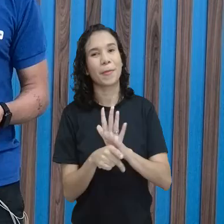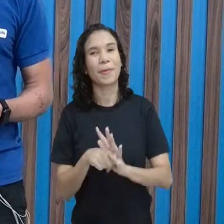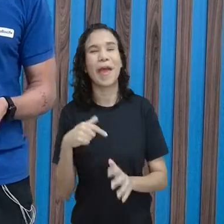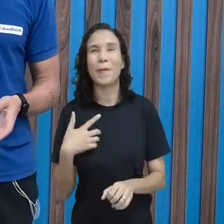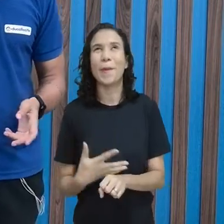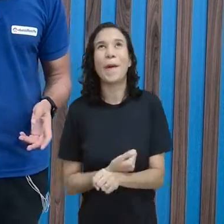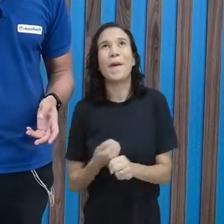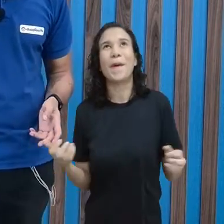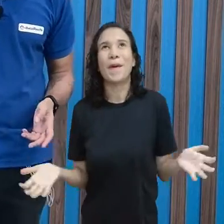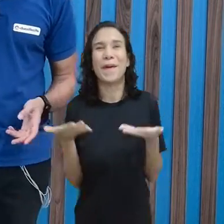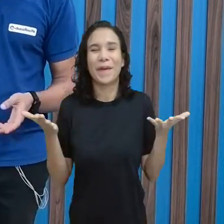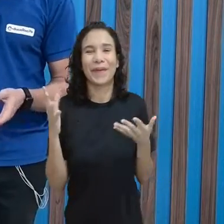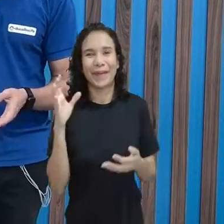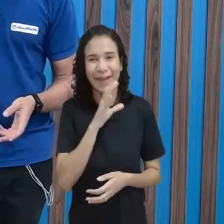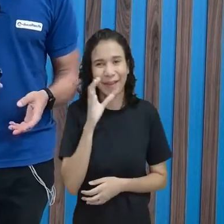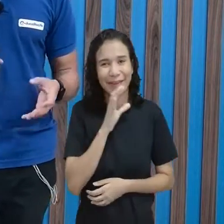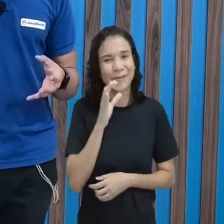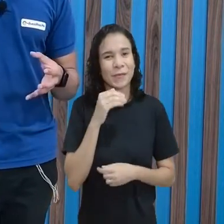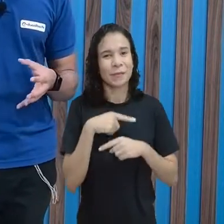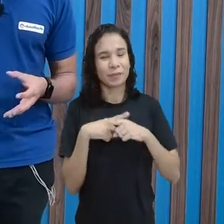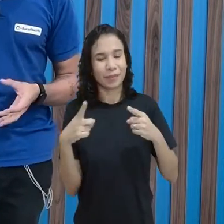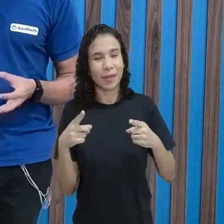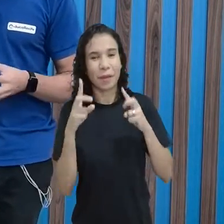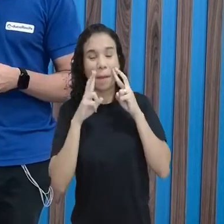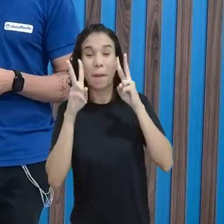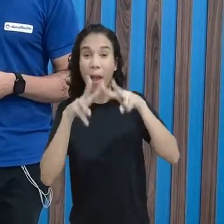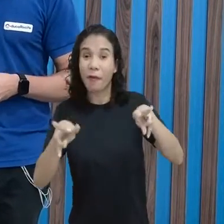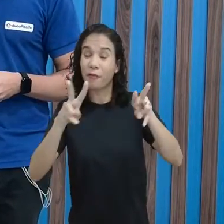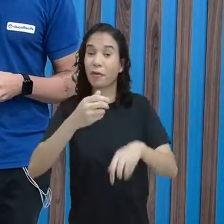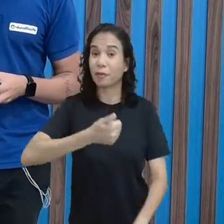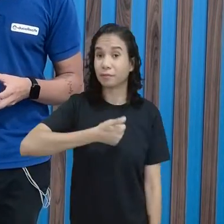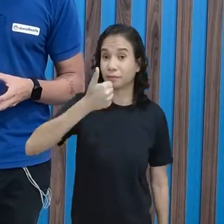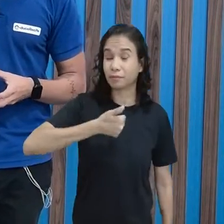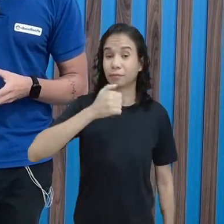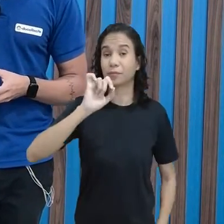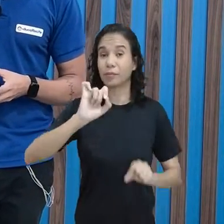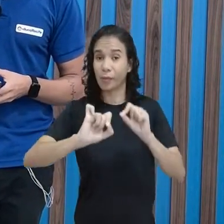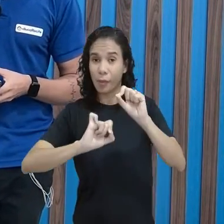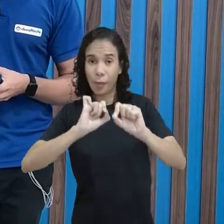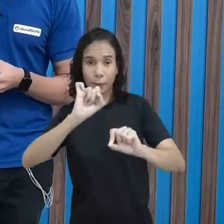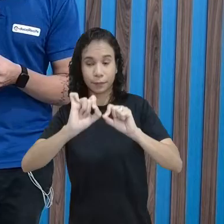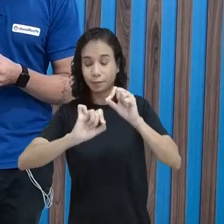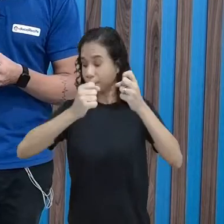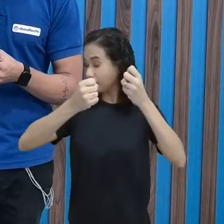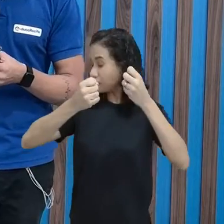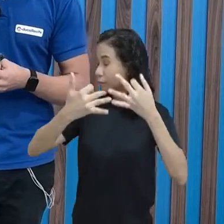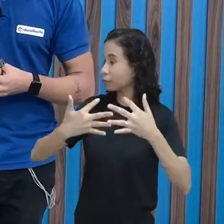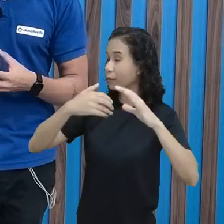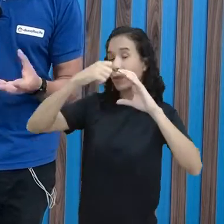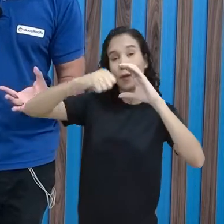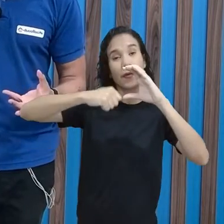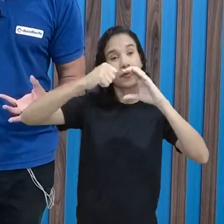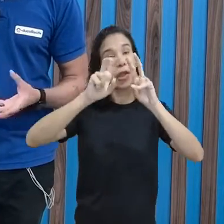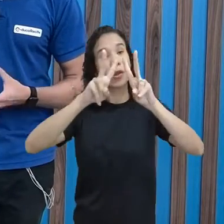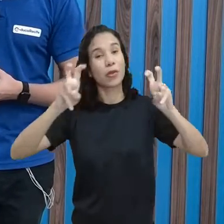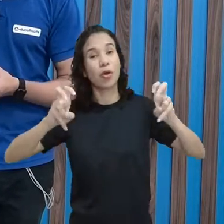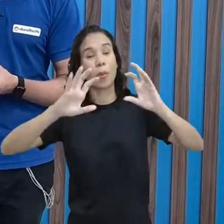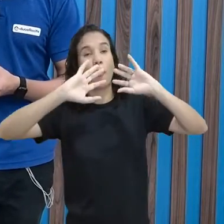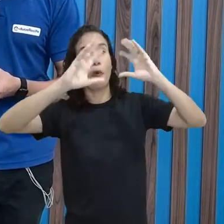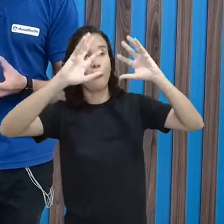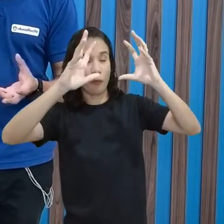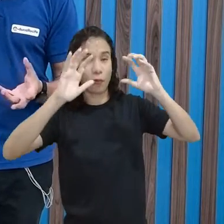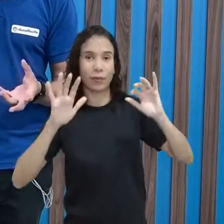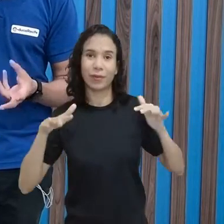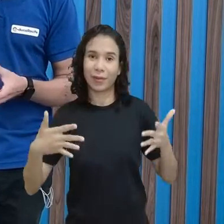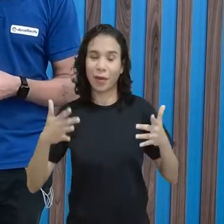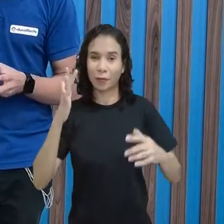emocionei pra poder mostrar o vídeo pra vocês. Mas vocês vão ver, primeiramente, aí, um vídeo sobre o vôlei, né? Então,